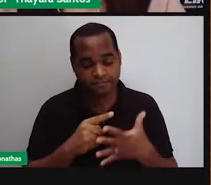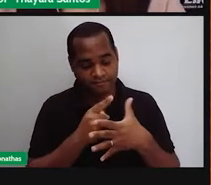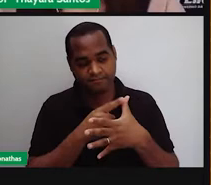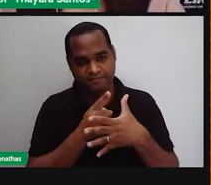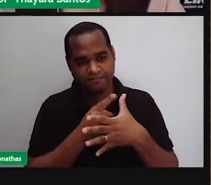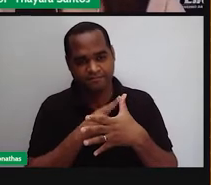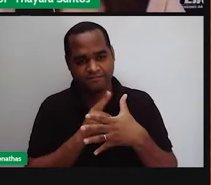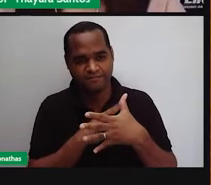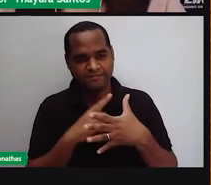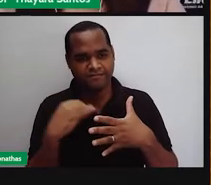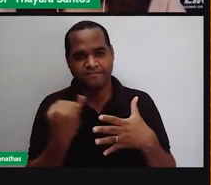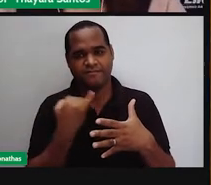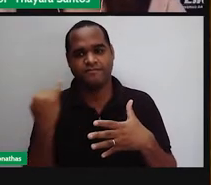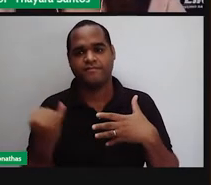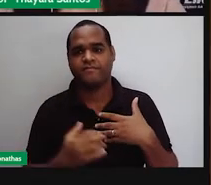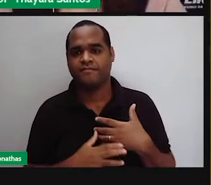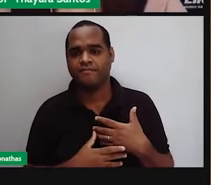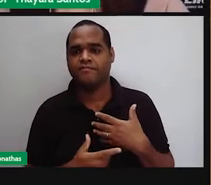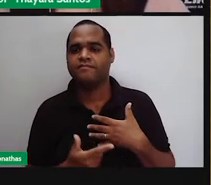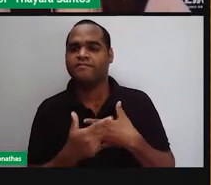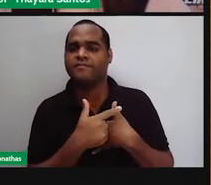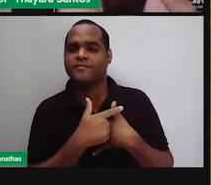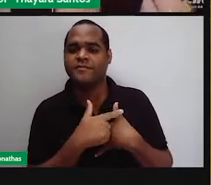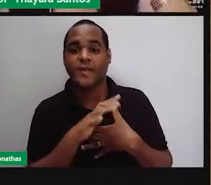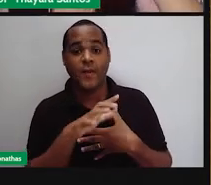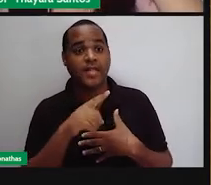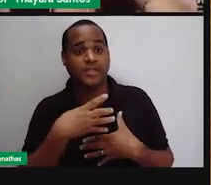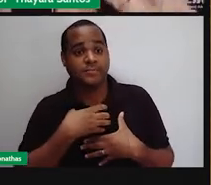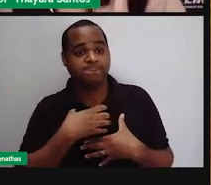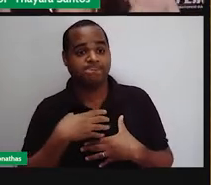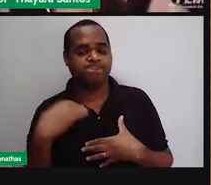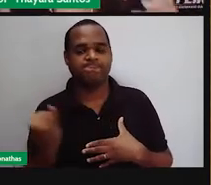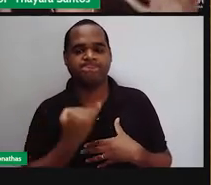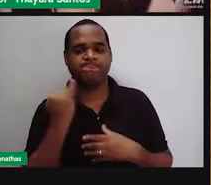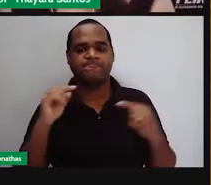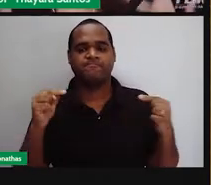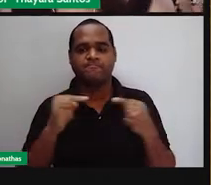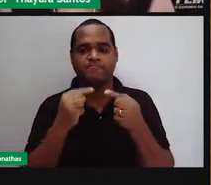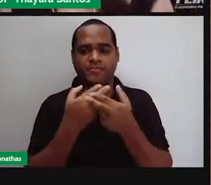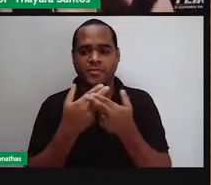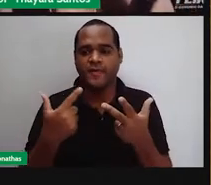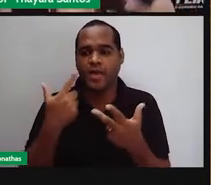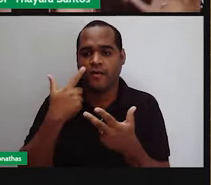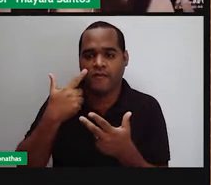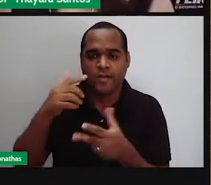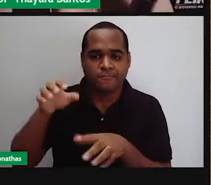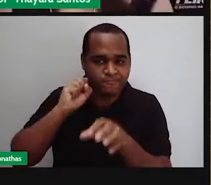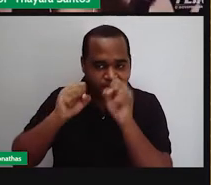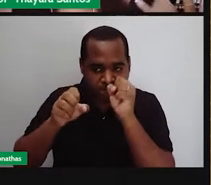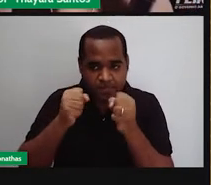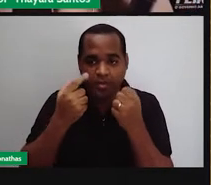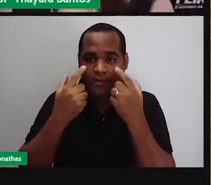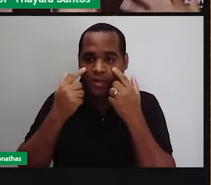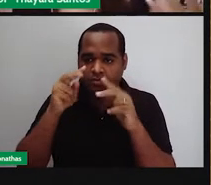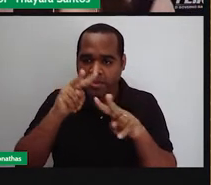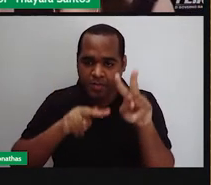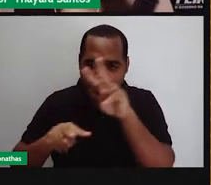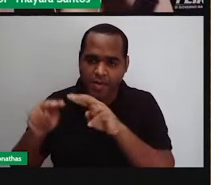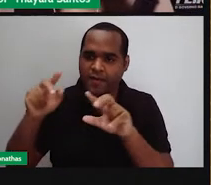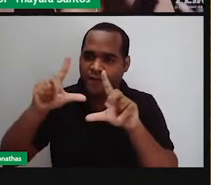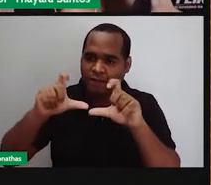sentidos, que é a visão. Então, a visão é o sentido que ele é responsável por captar o estímulo